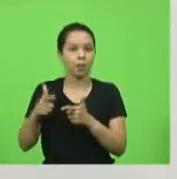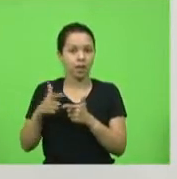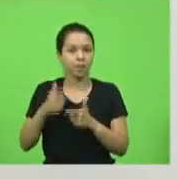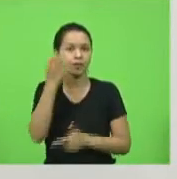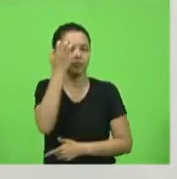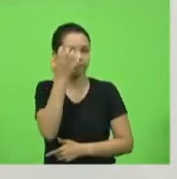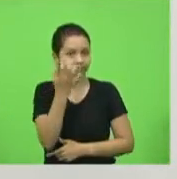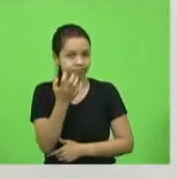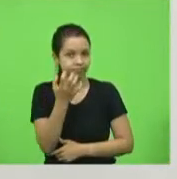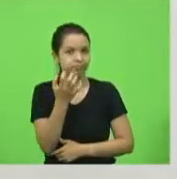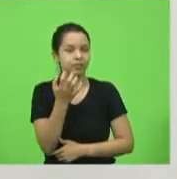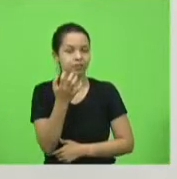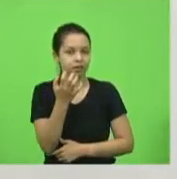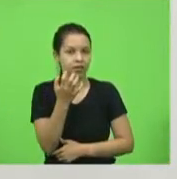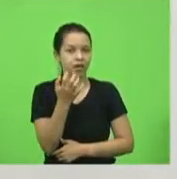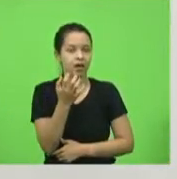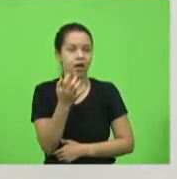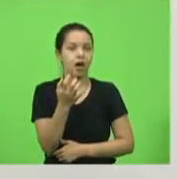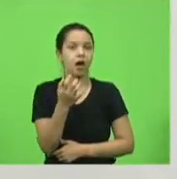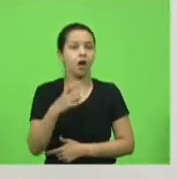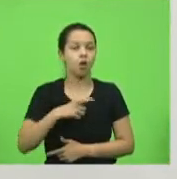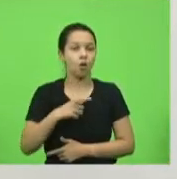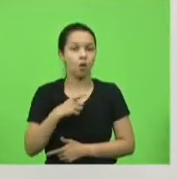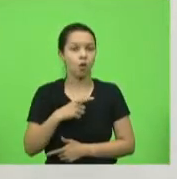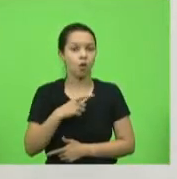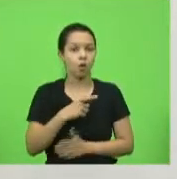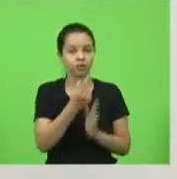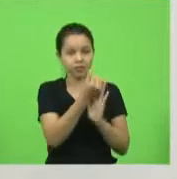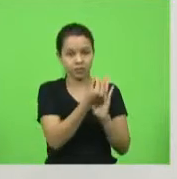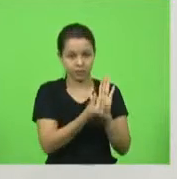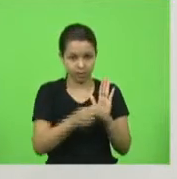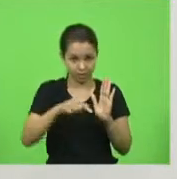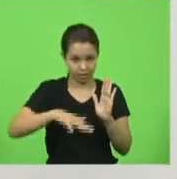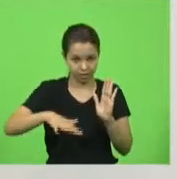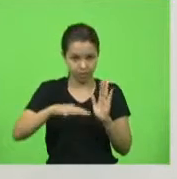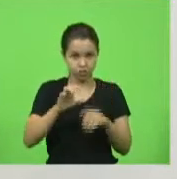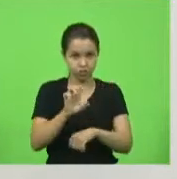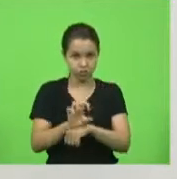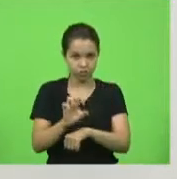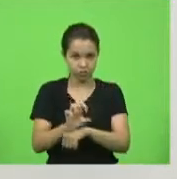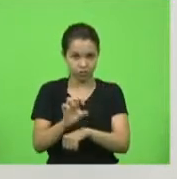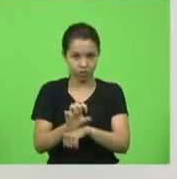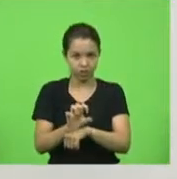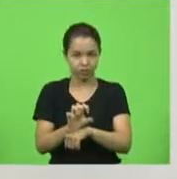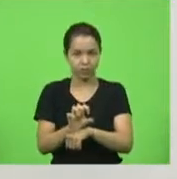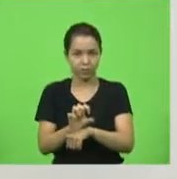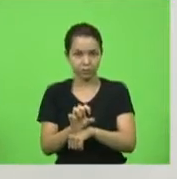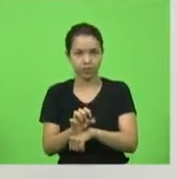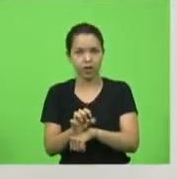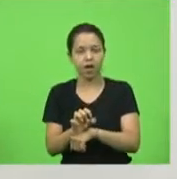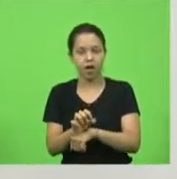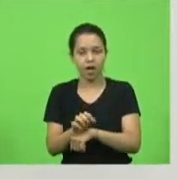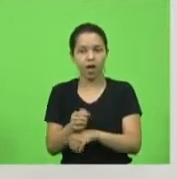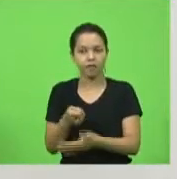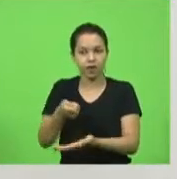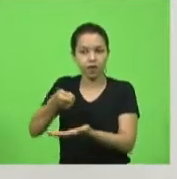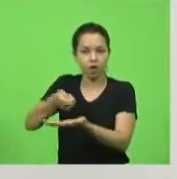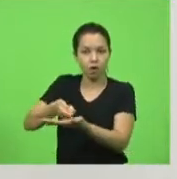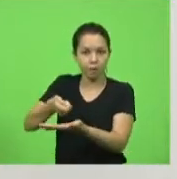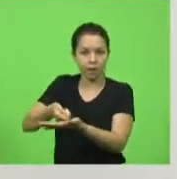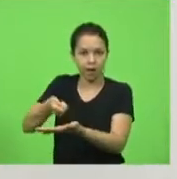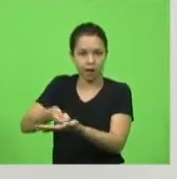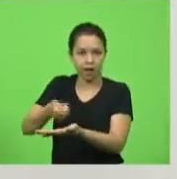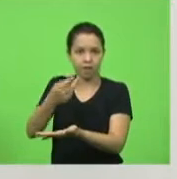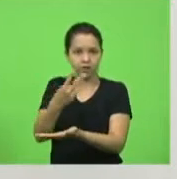que a receita estadual, deputado Ismael, quando vai cobrar os 25%,